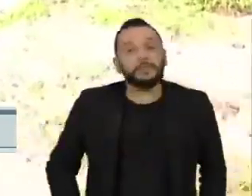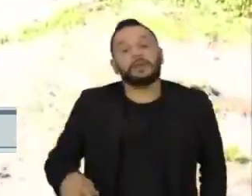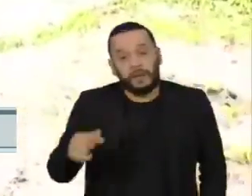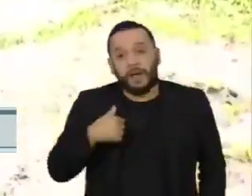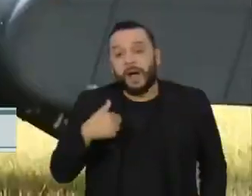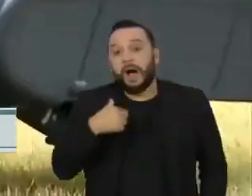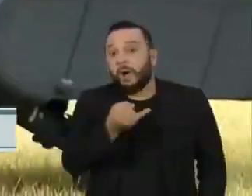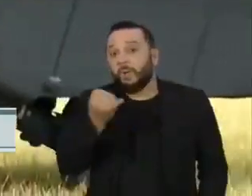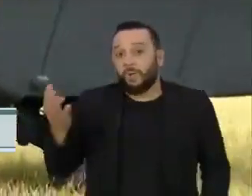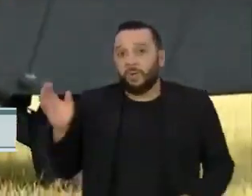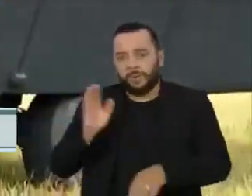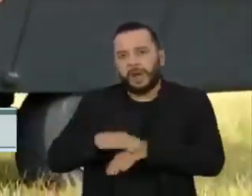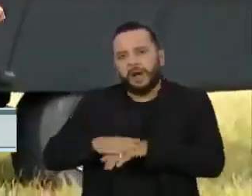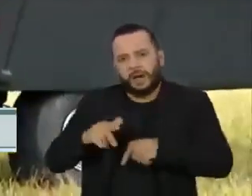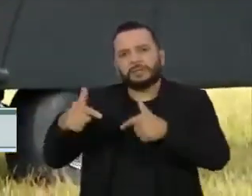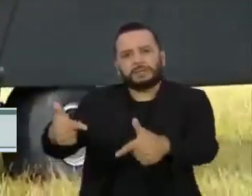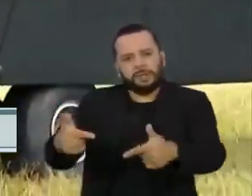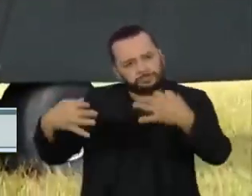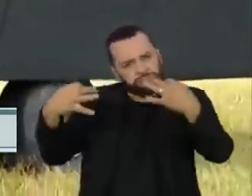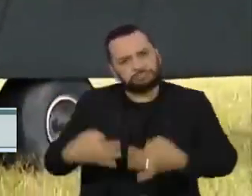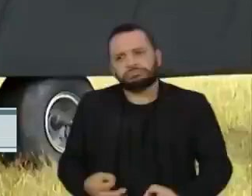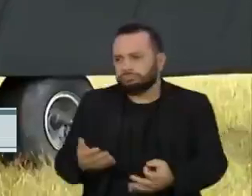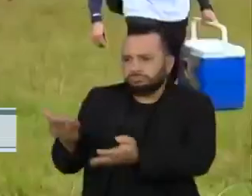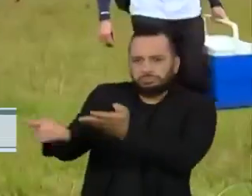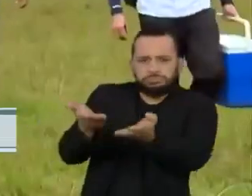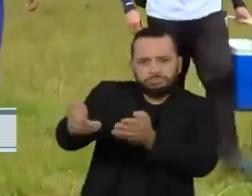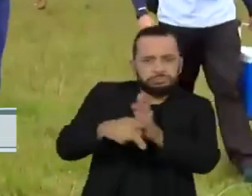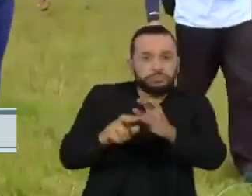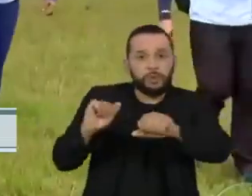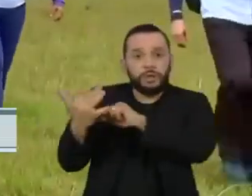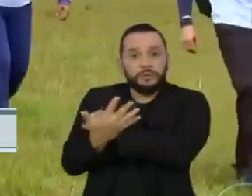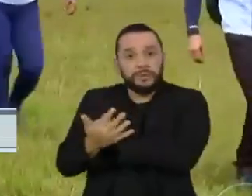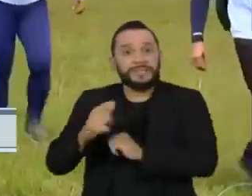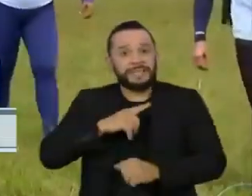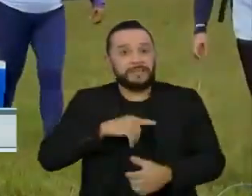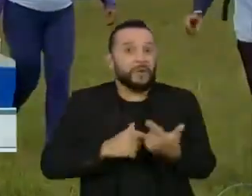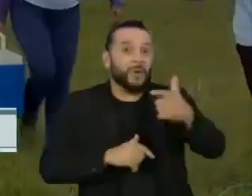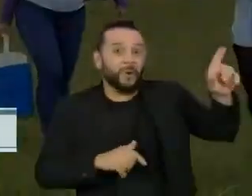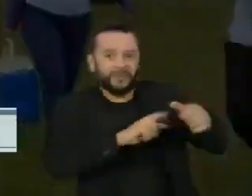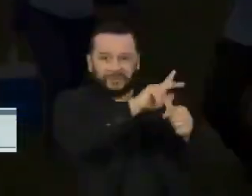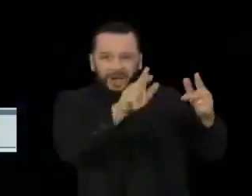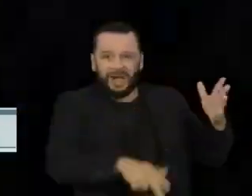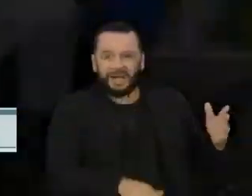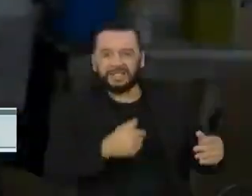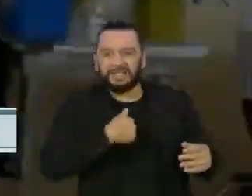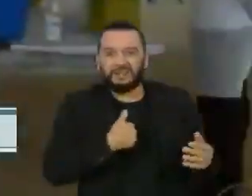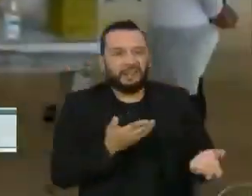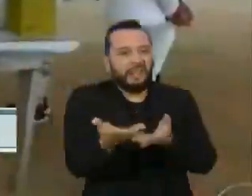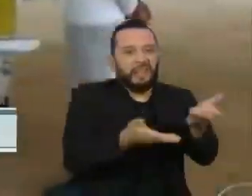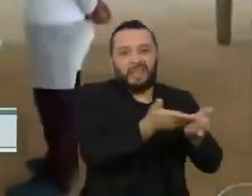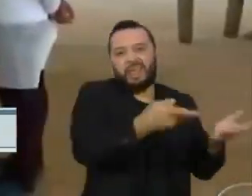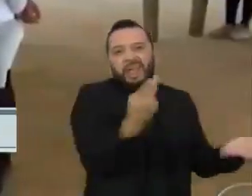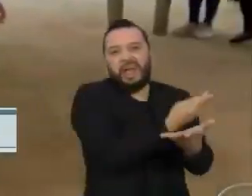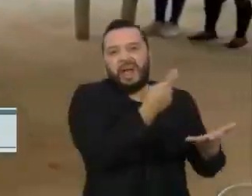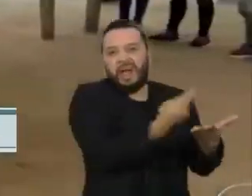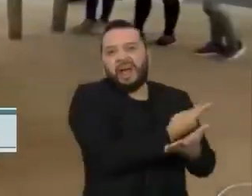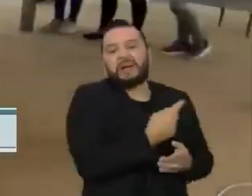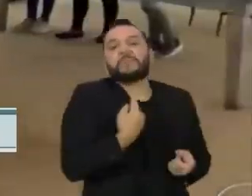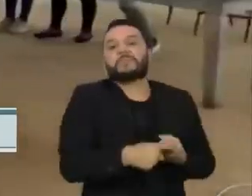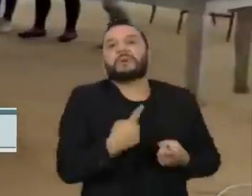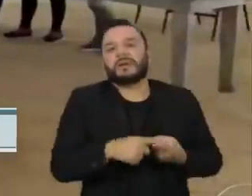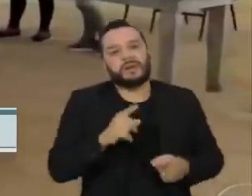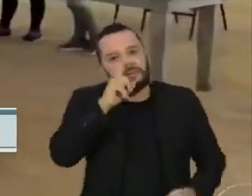ações foram úteis no combate à Covid-19. Mas muitas são apontadas como fracasso, porque levaram mais